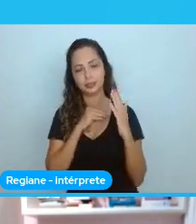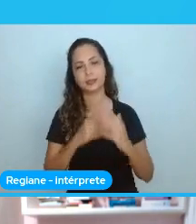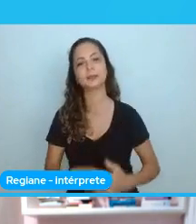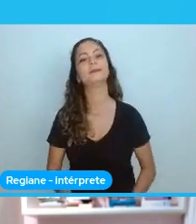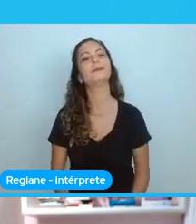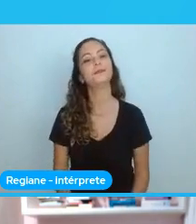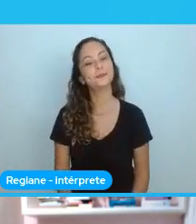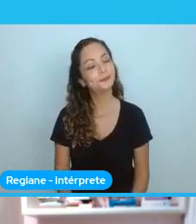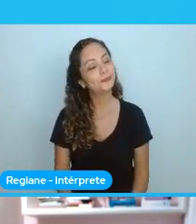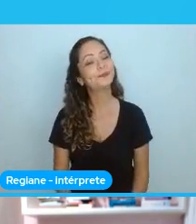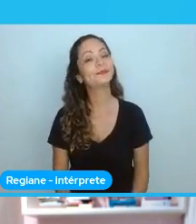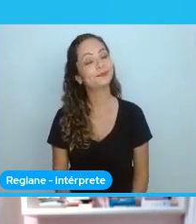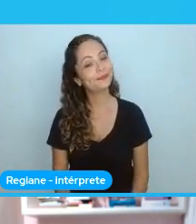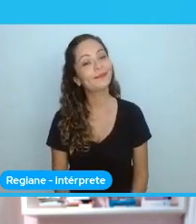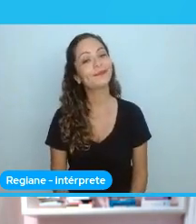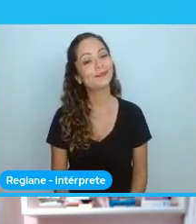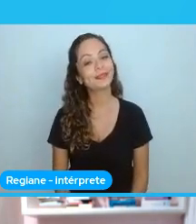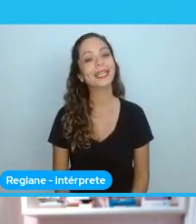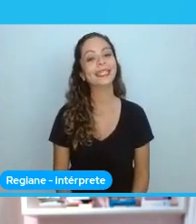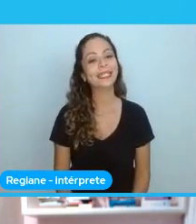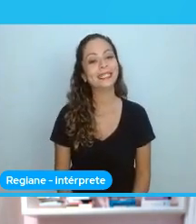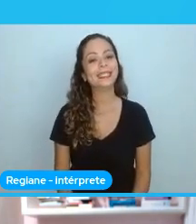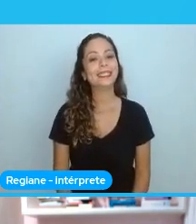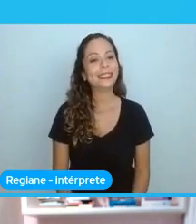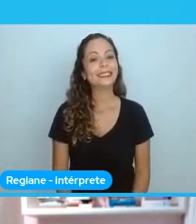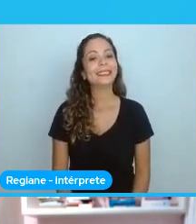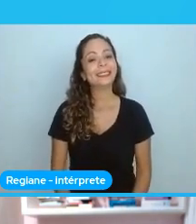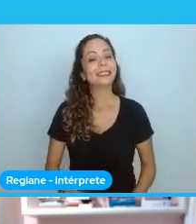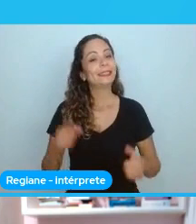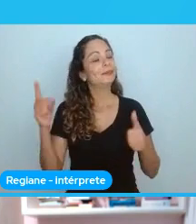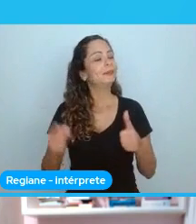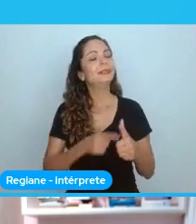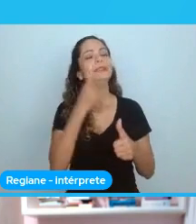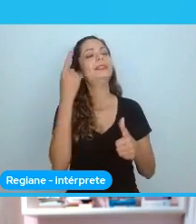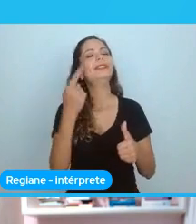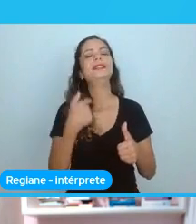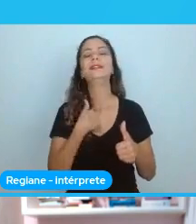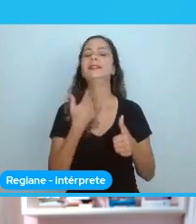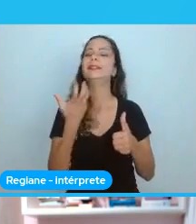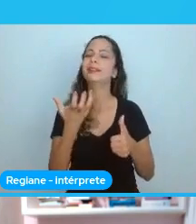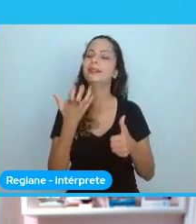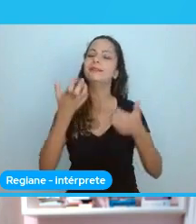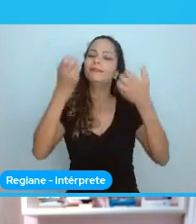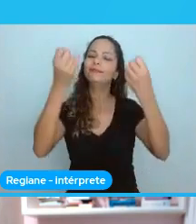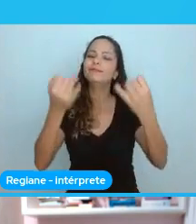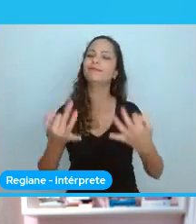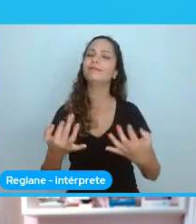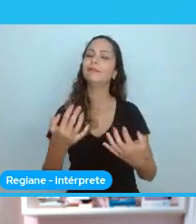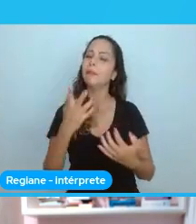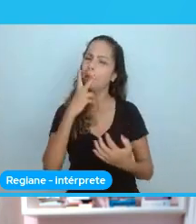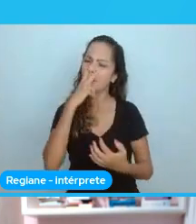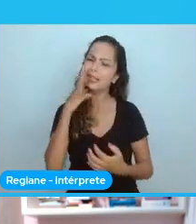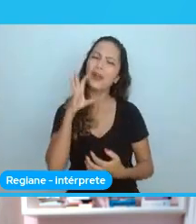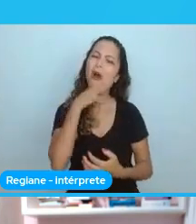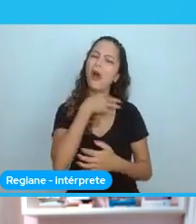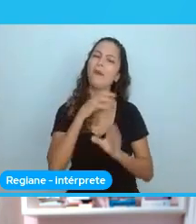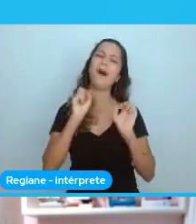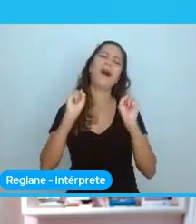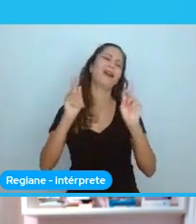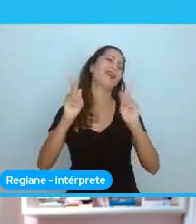primeira coisa que eu queria falar com vocês é sobre... Algo que parece muito óbvio. Algo que parece ser, tipo assim...